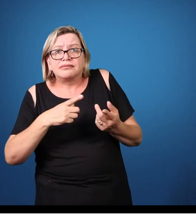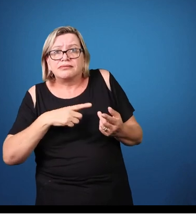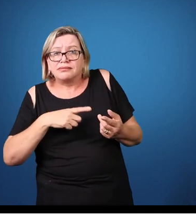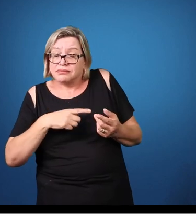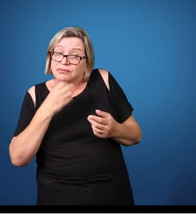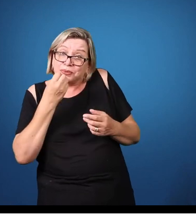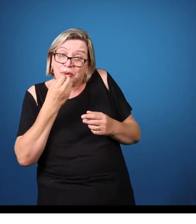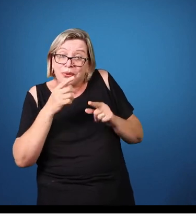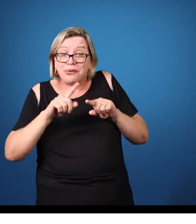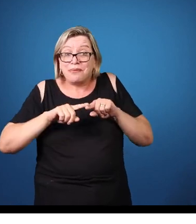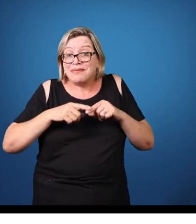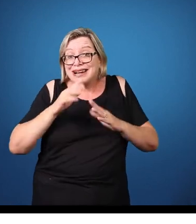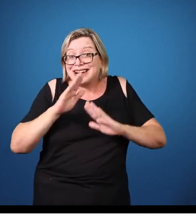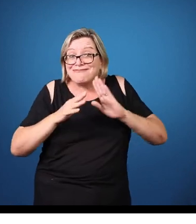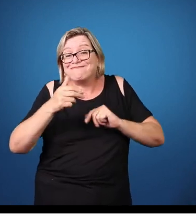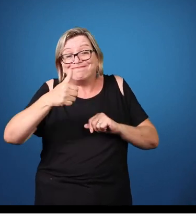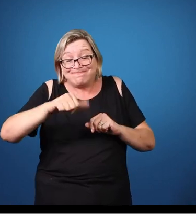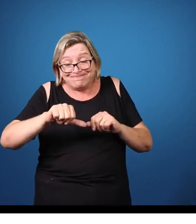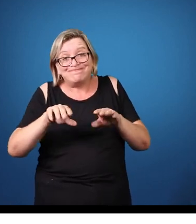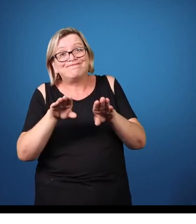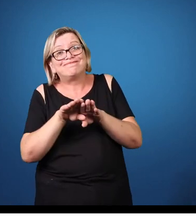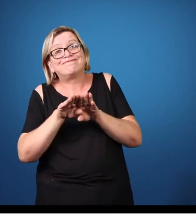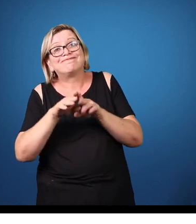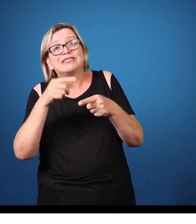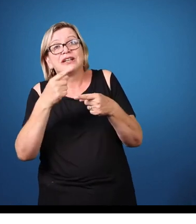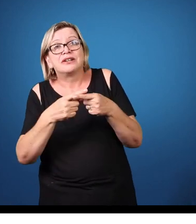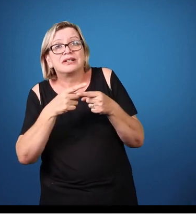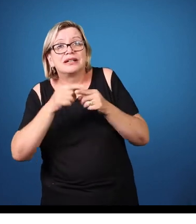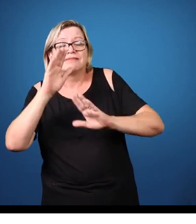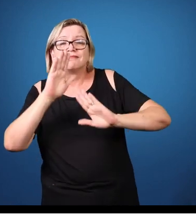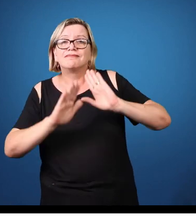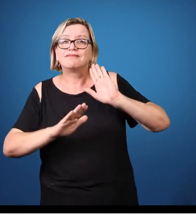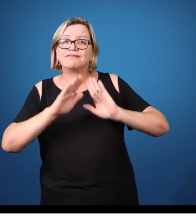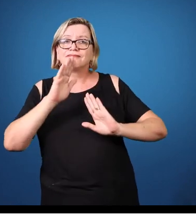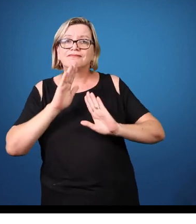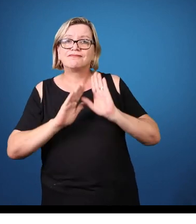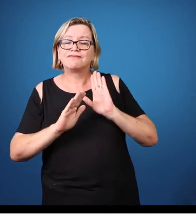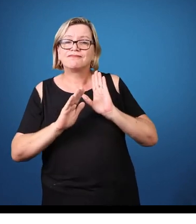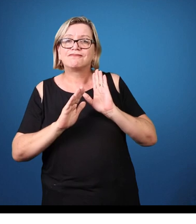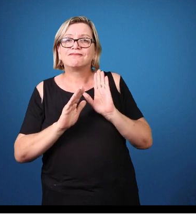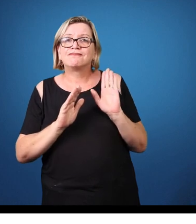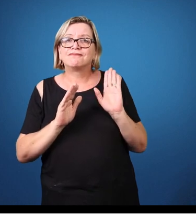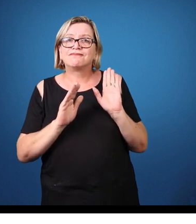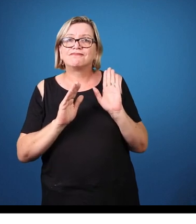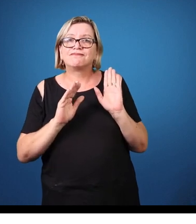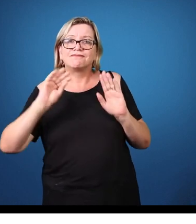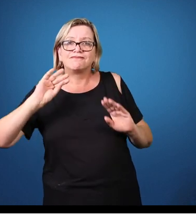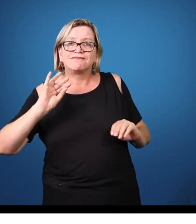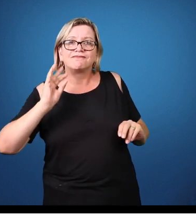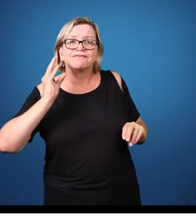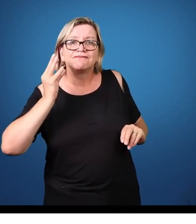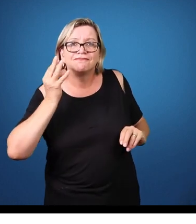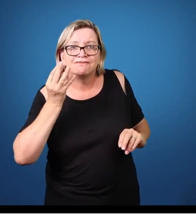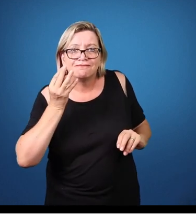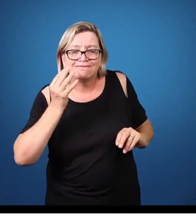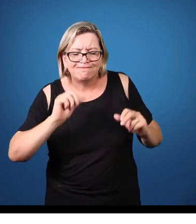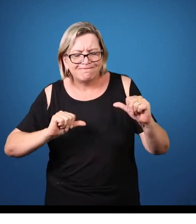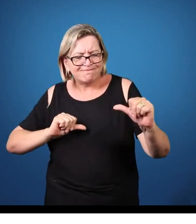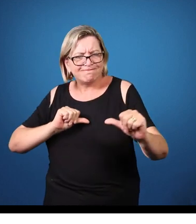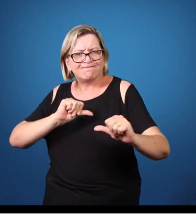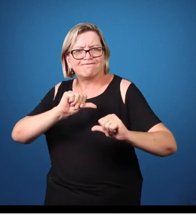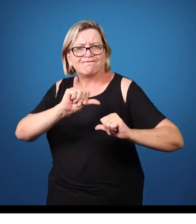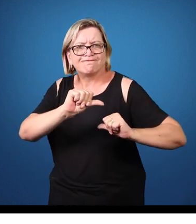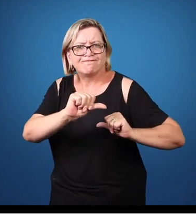transformando, ele acabou transformando o transtorno mental em algo